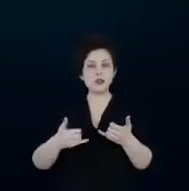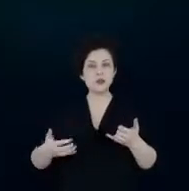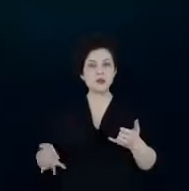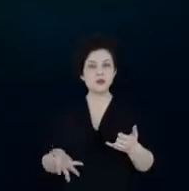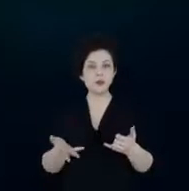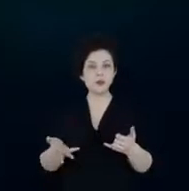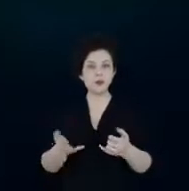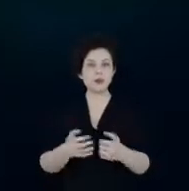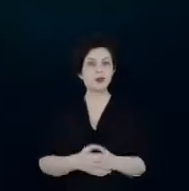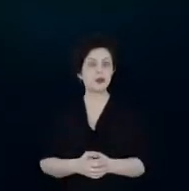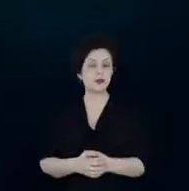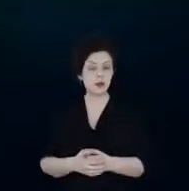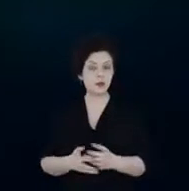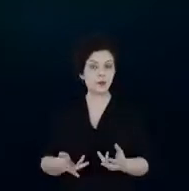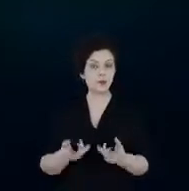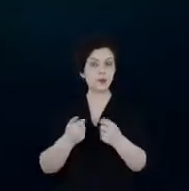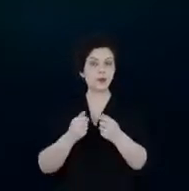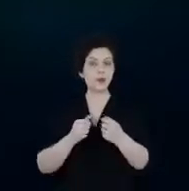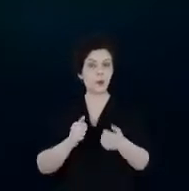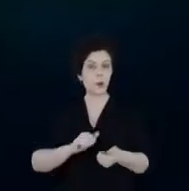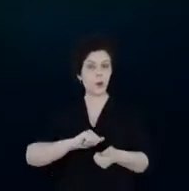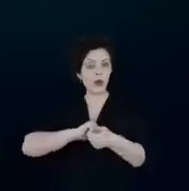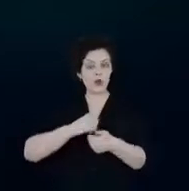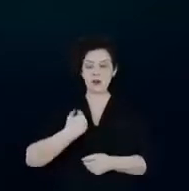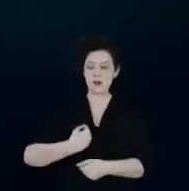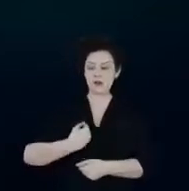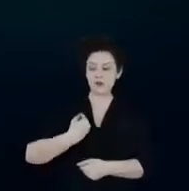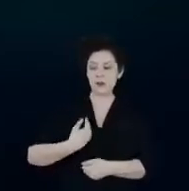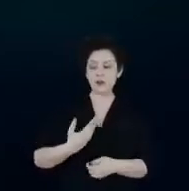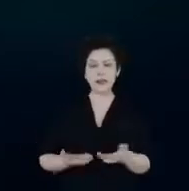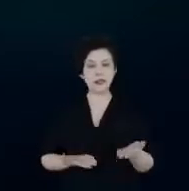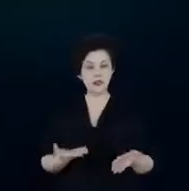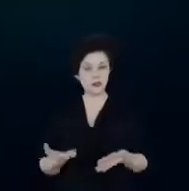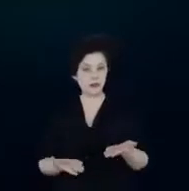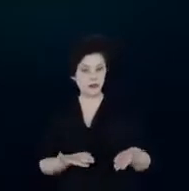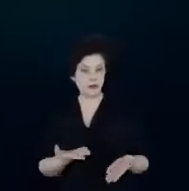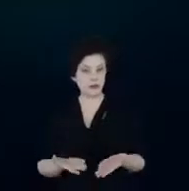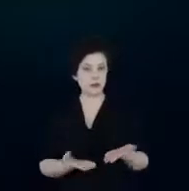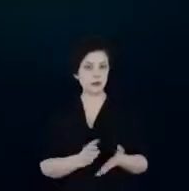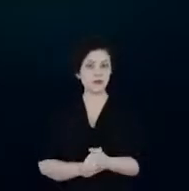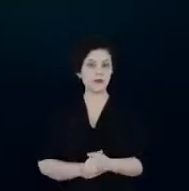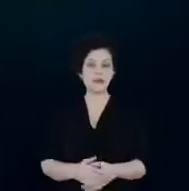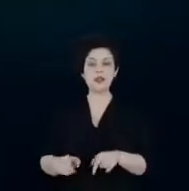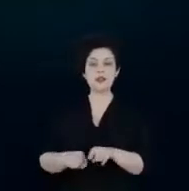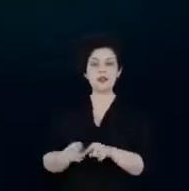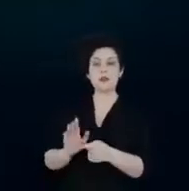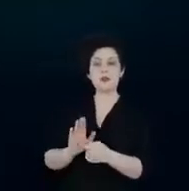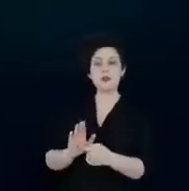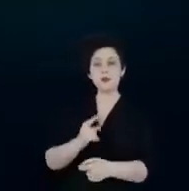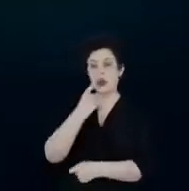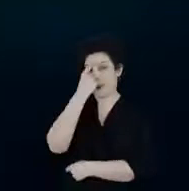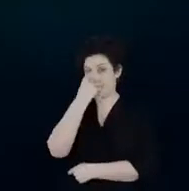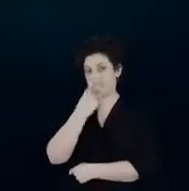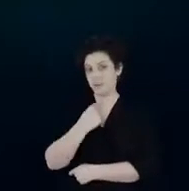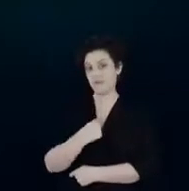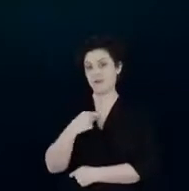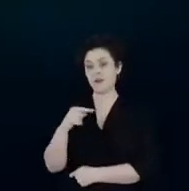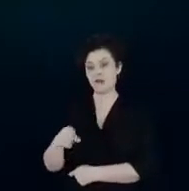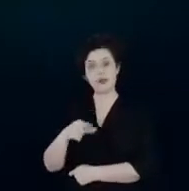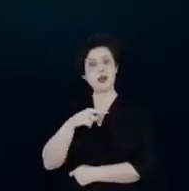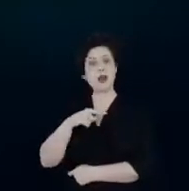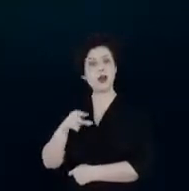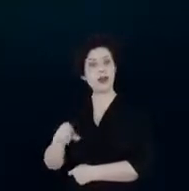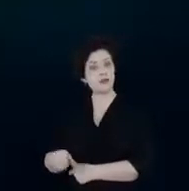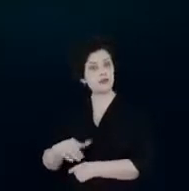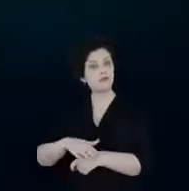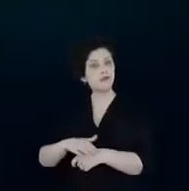para a melhoria da qualidade de vida, dos serviços e também mostrar um pouco do perfil. O Procel tem um perfil de atuação